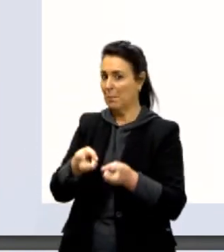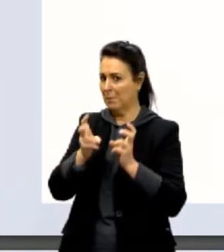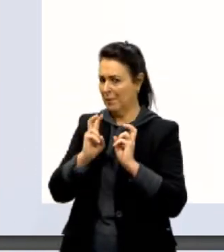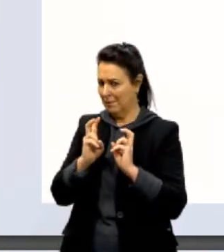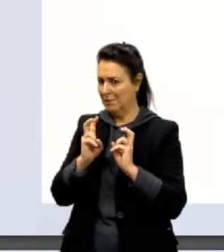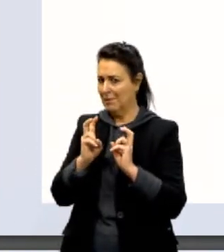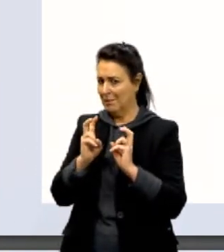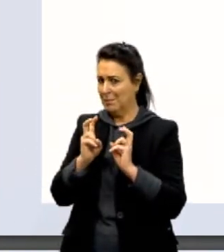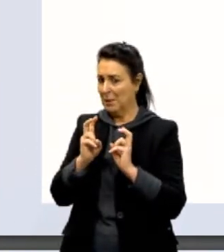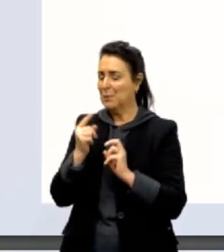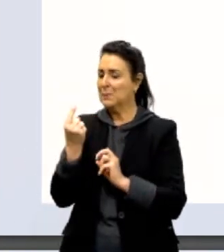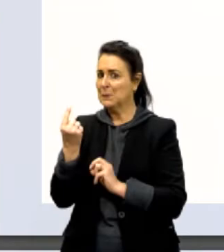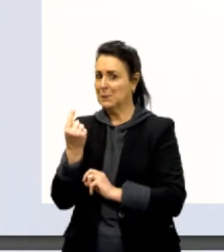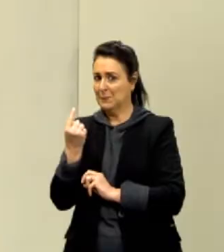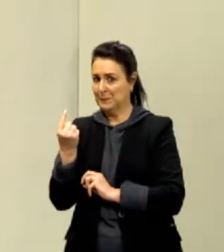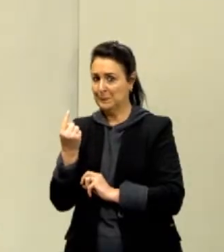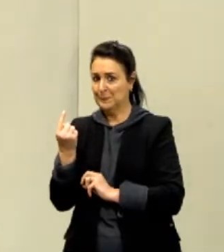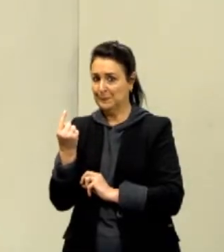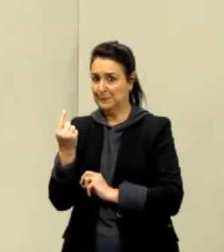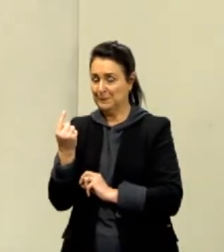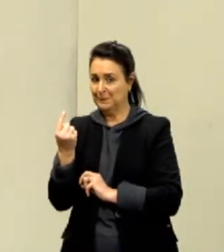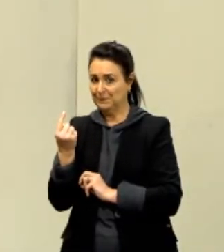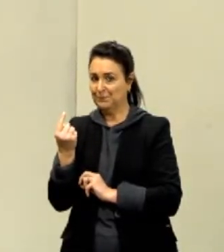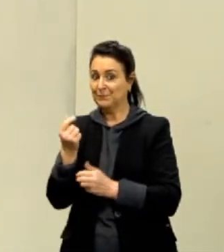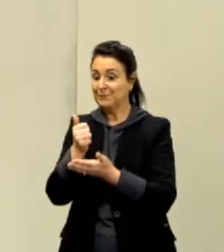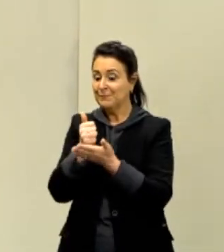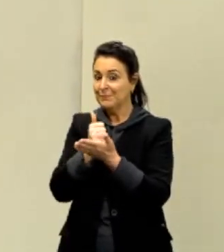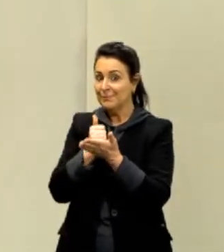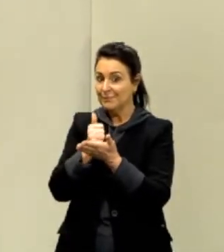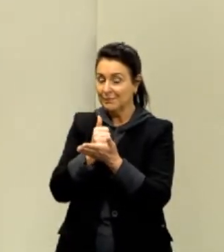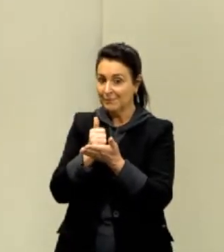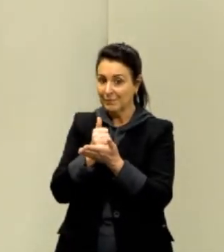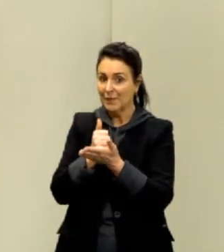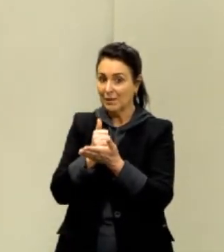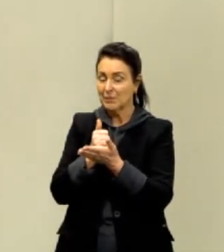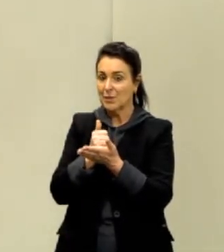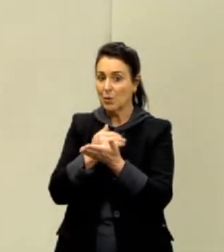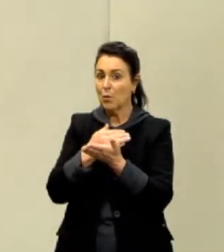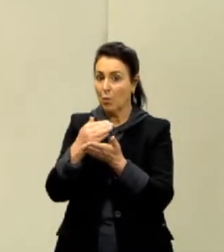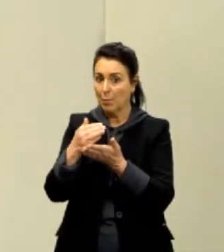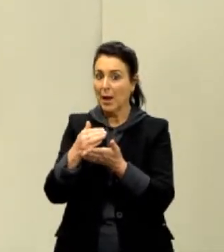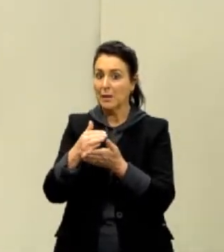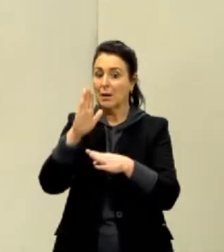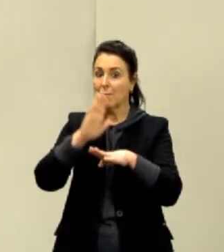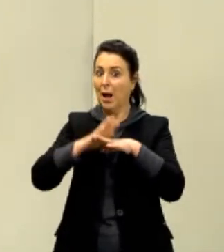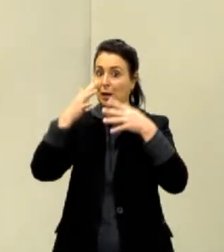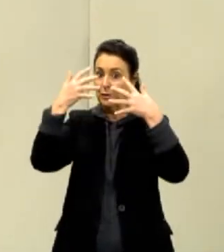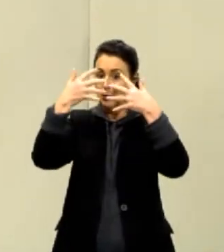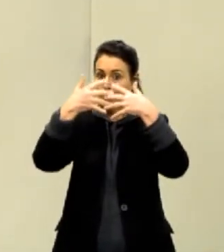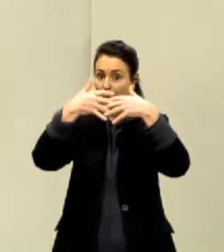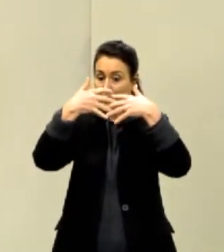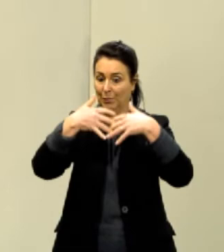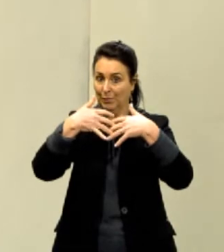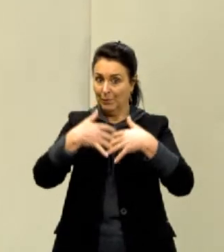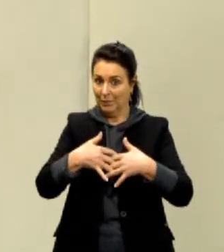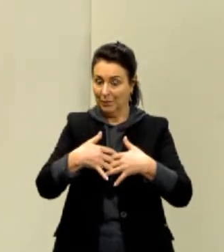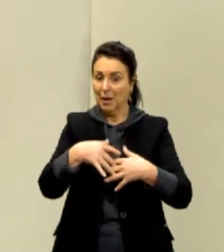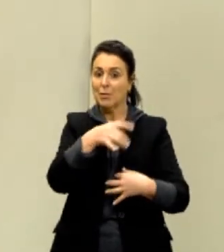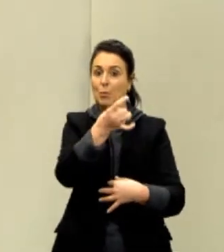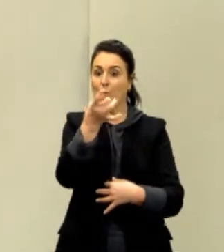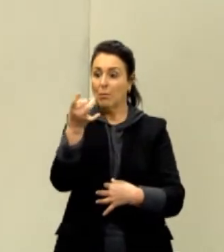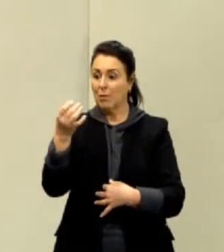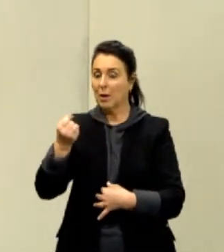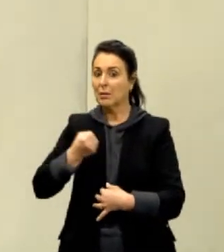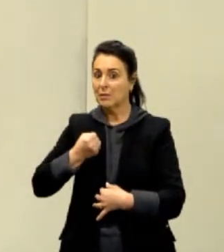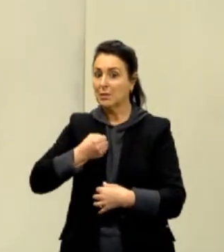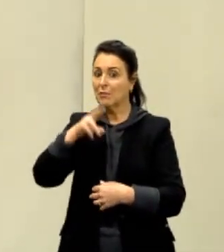composição de unidades de base torna-se cada vez mais complexa, né? Porque cada grandeza vai usando